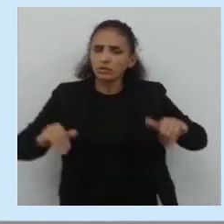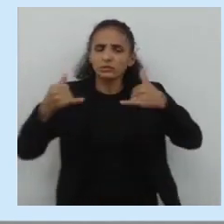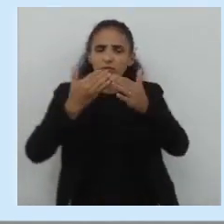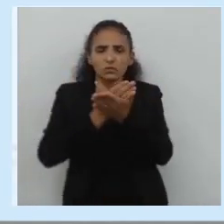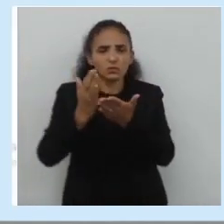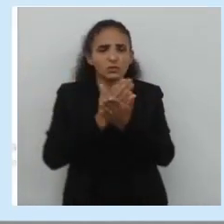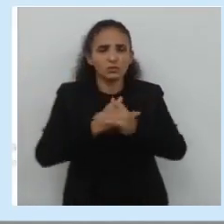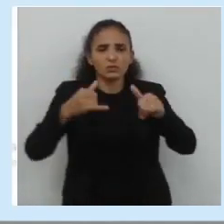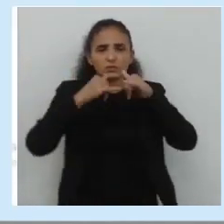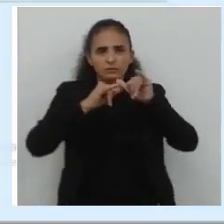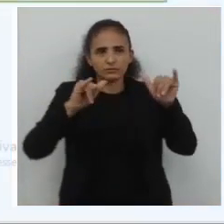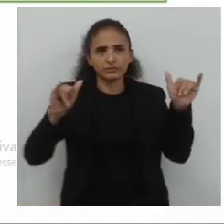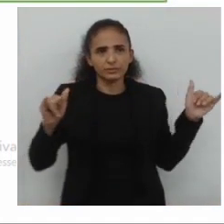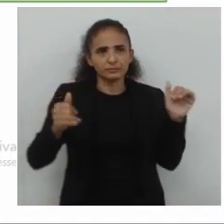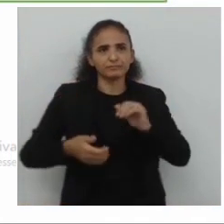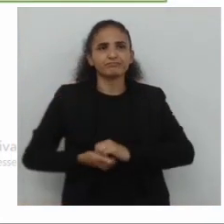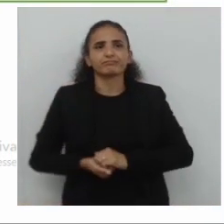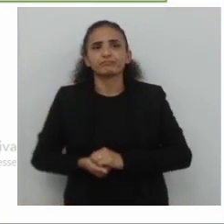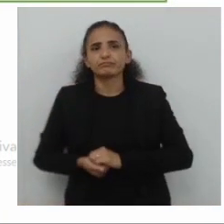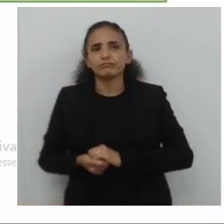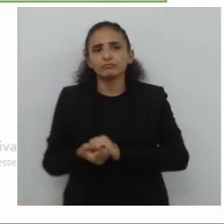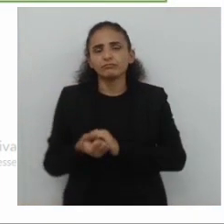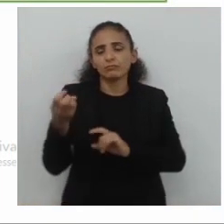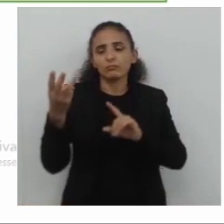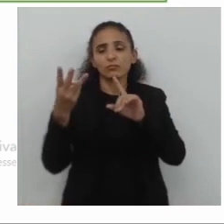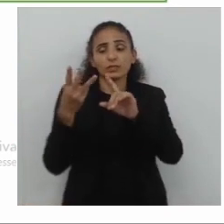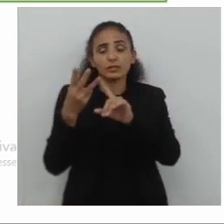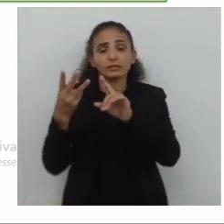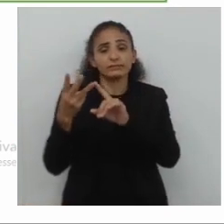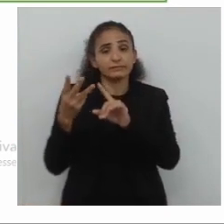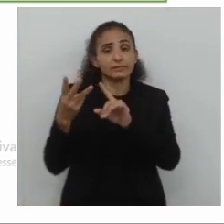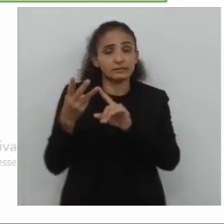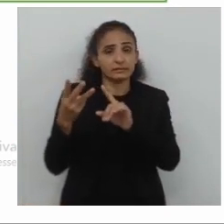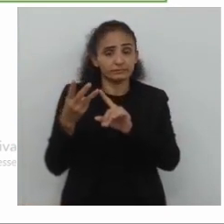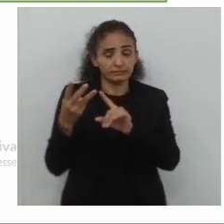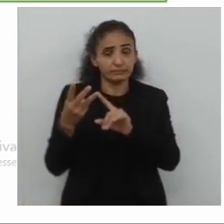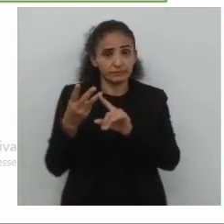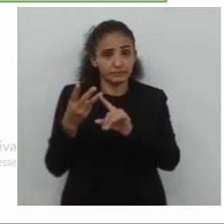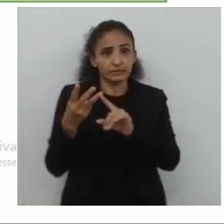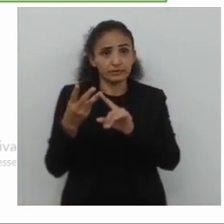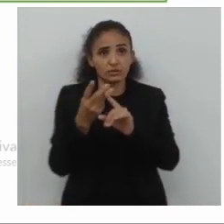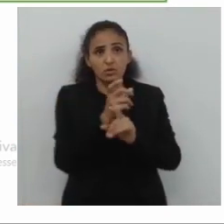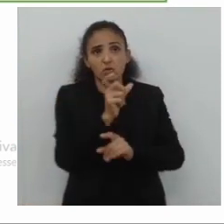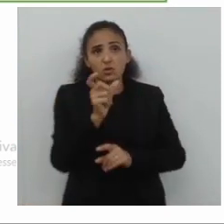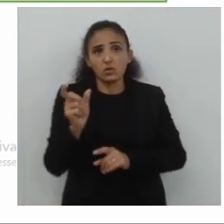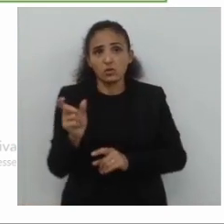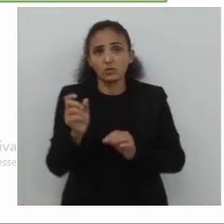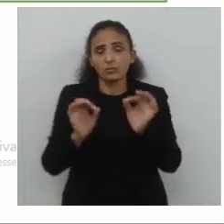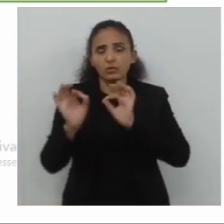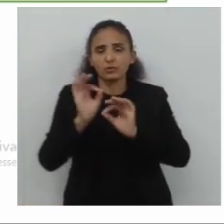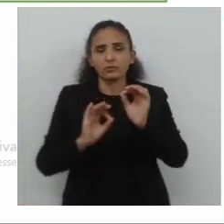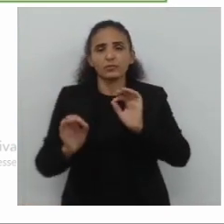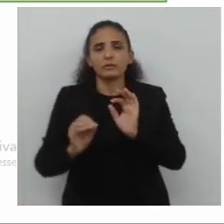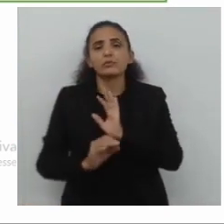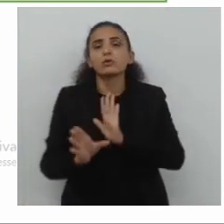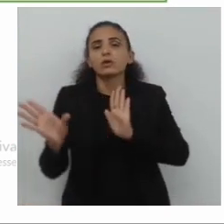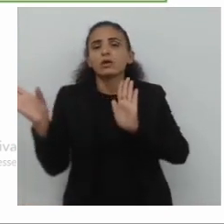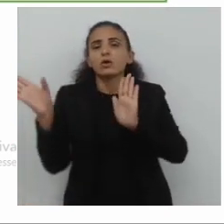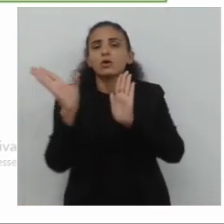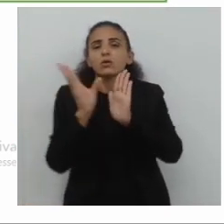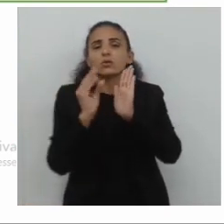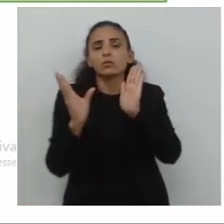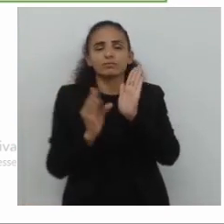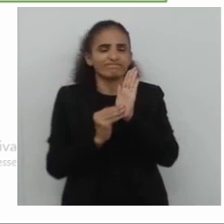Terceiro ponto, nós temos aqui, olhem aí, a situacionalidade, isso tem a ver com o contexto,